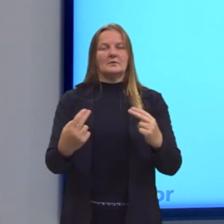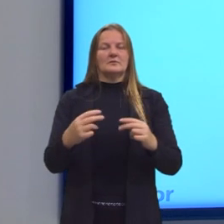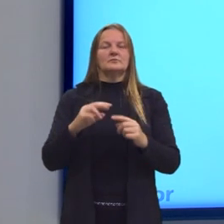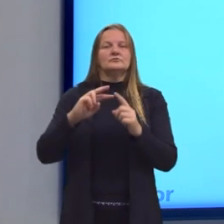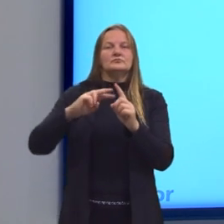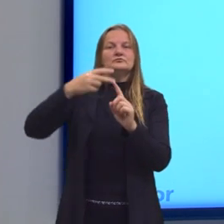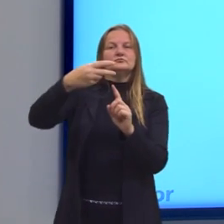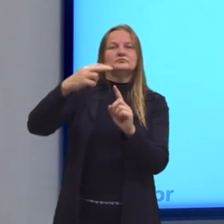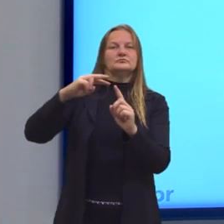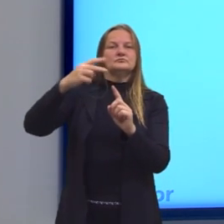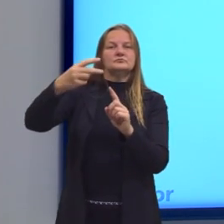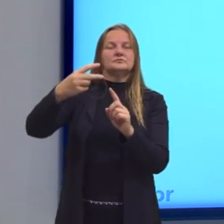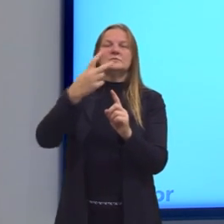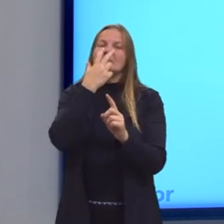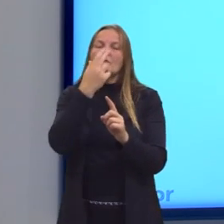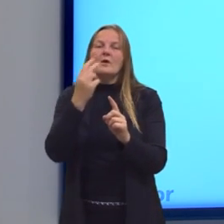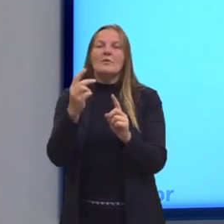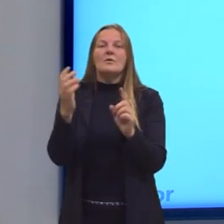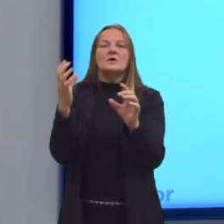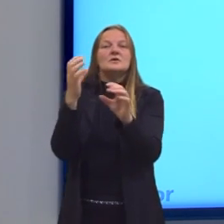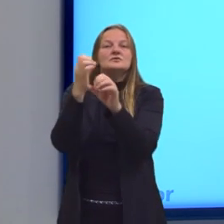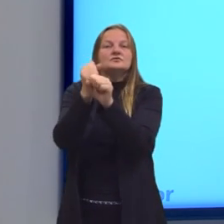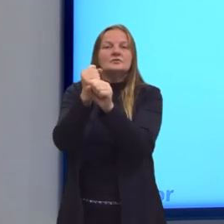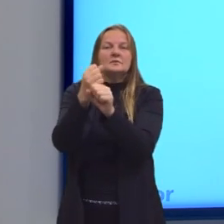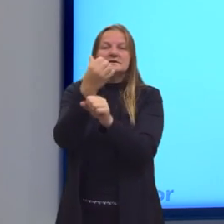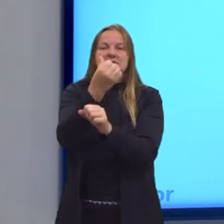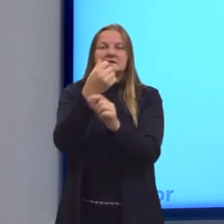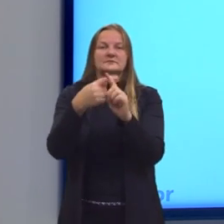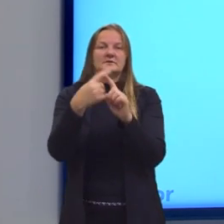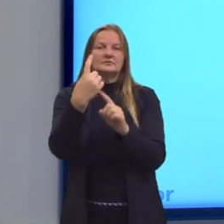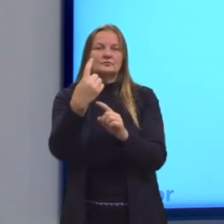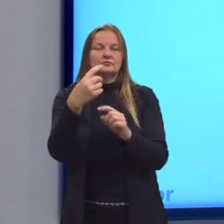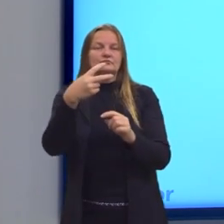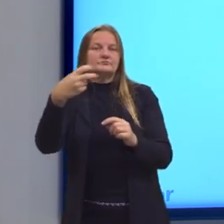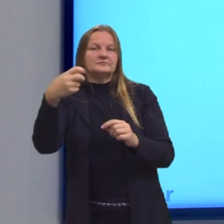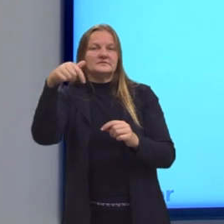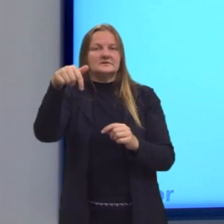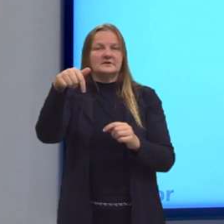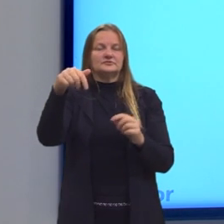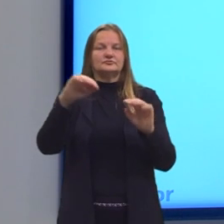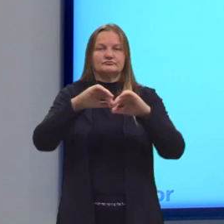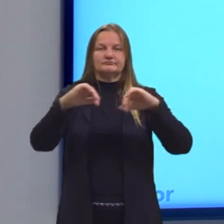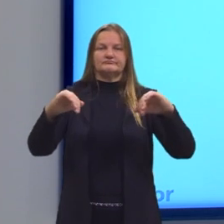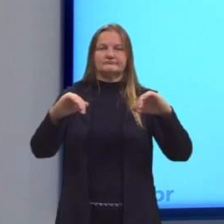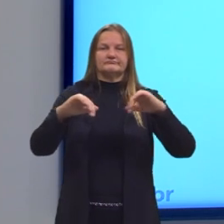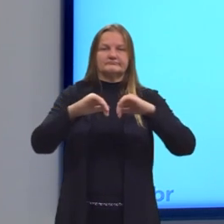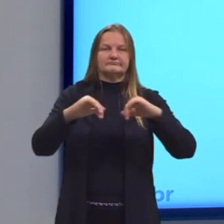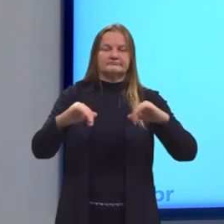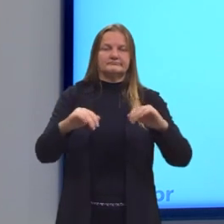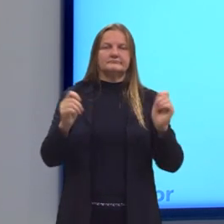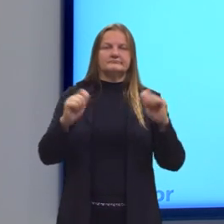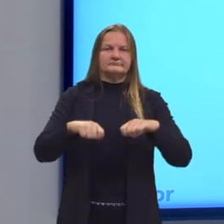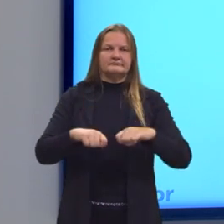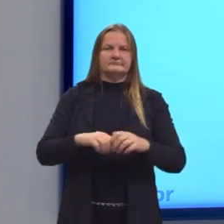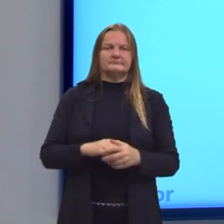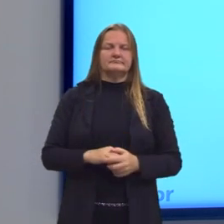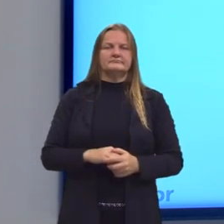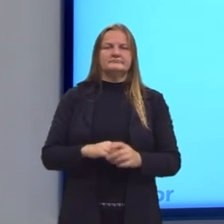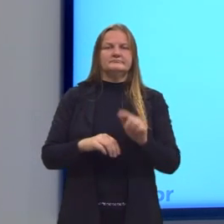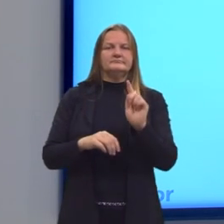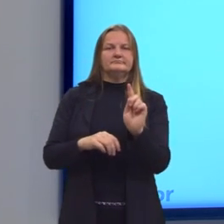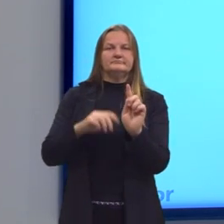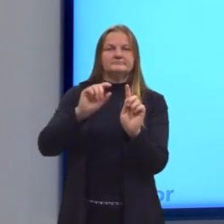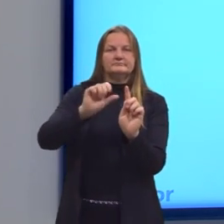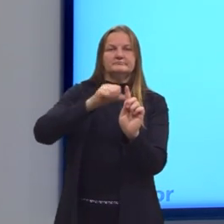no expoente inicial. Então, 6 mais 1 é 7. Foi separado, então, como Fibonacci elevado a 6